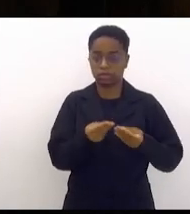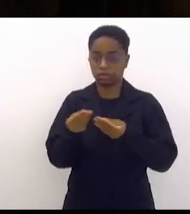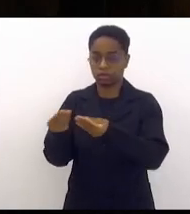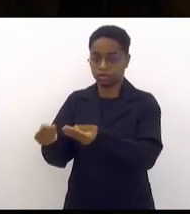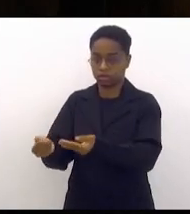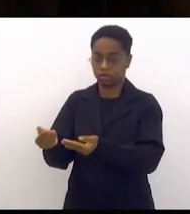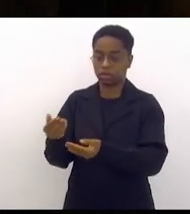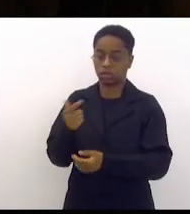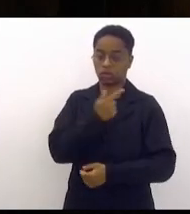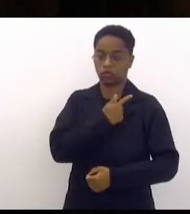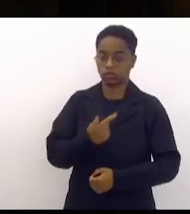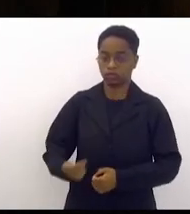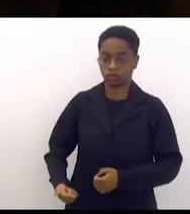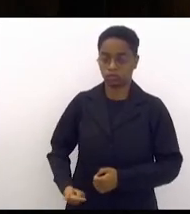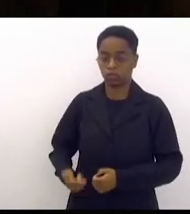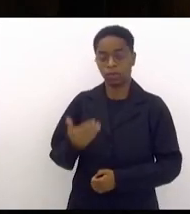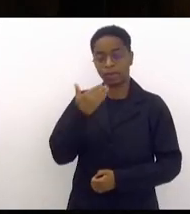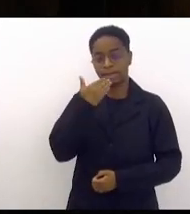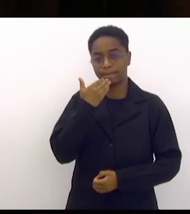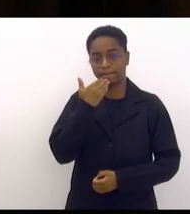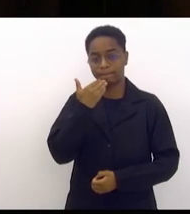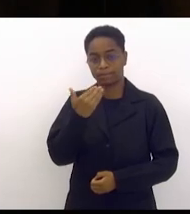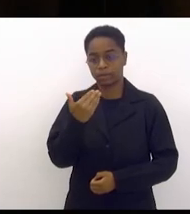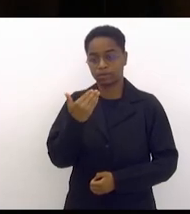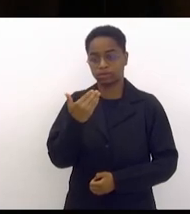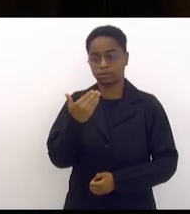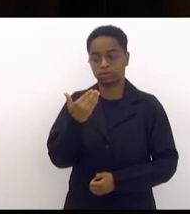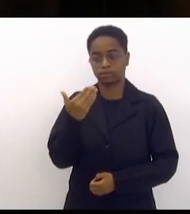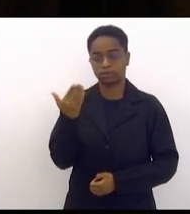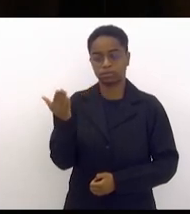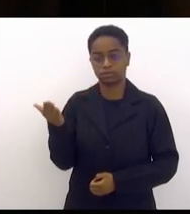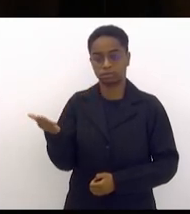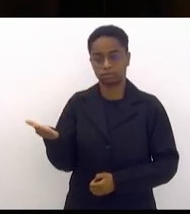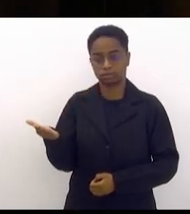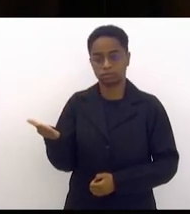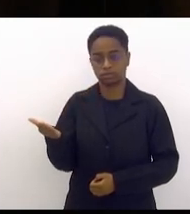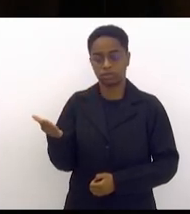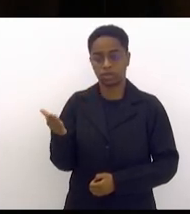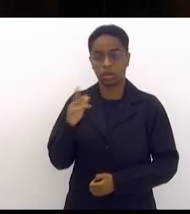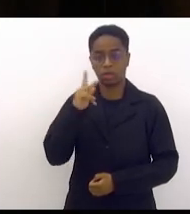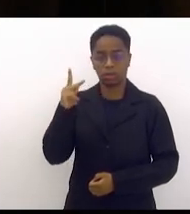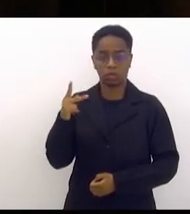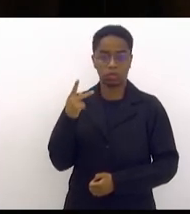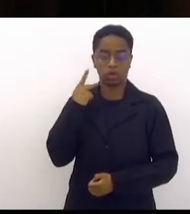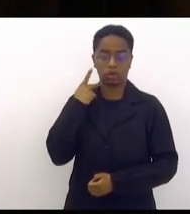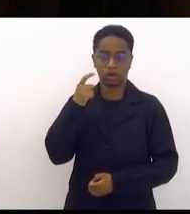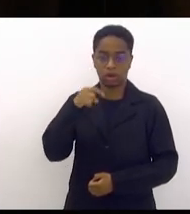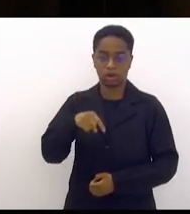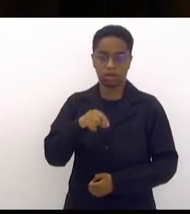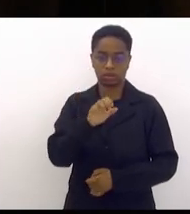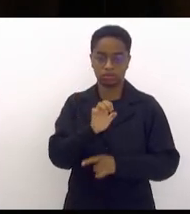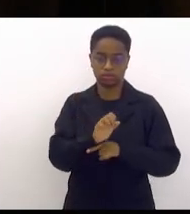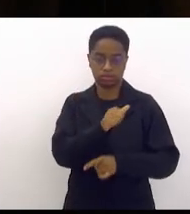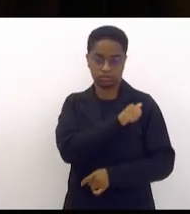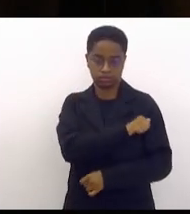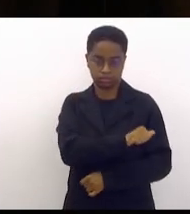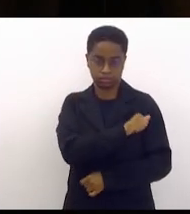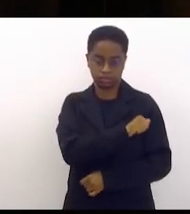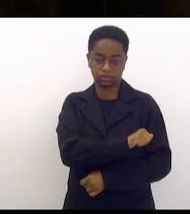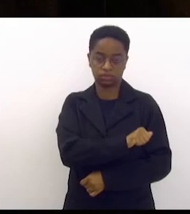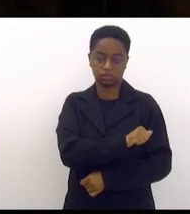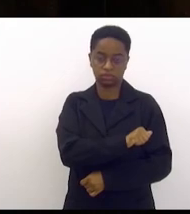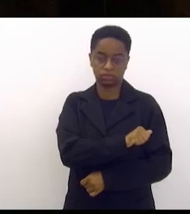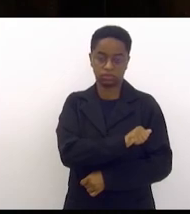solicitação para que a Procuradoria do Estado entre